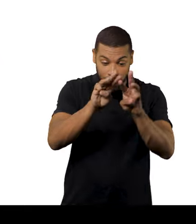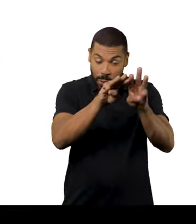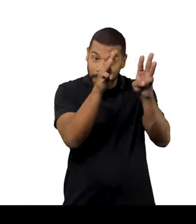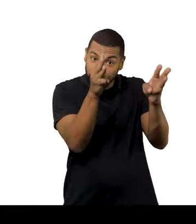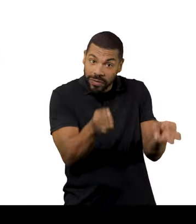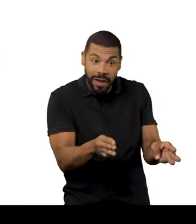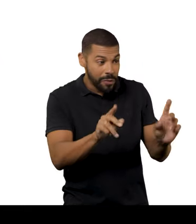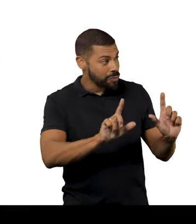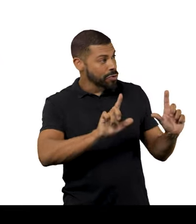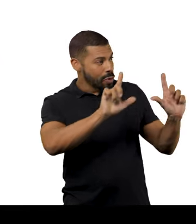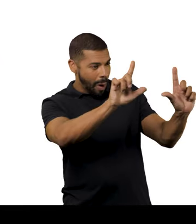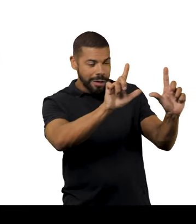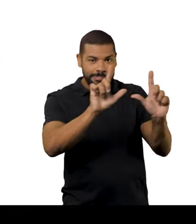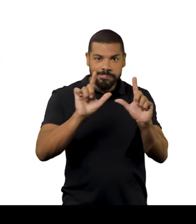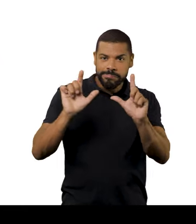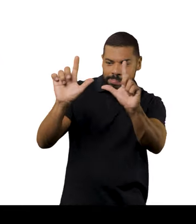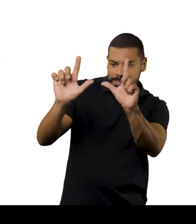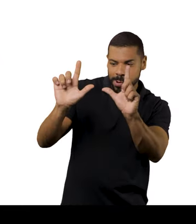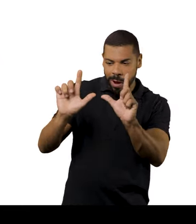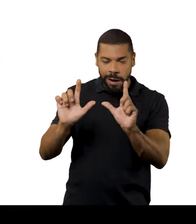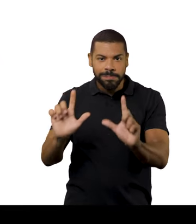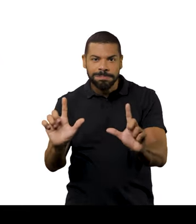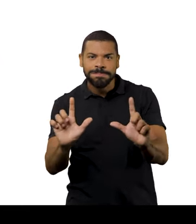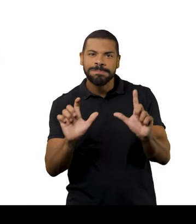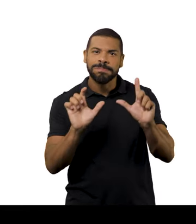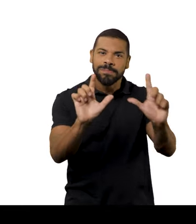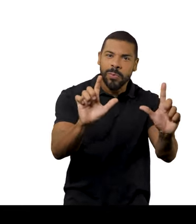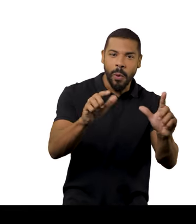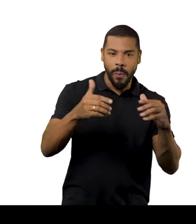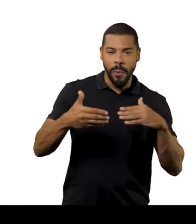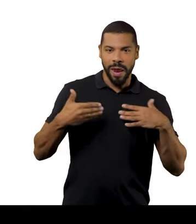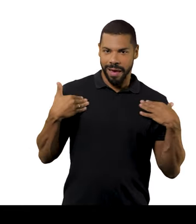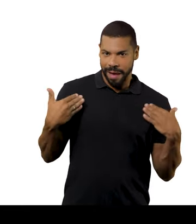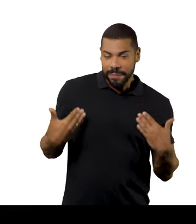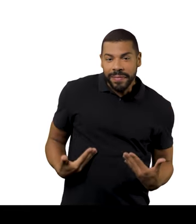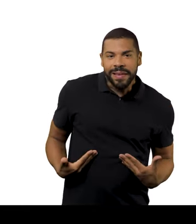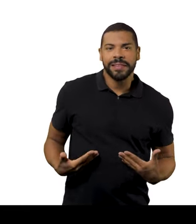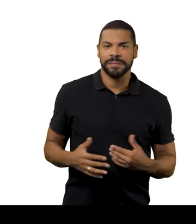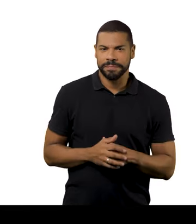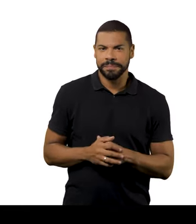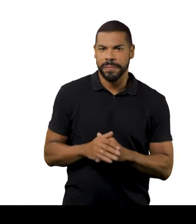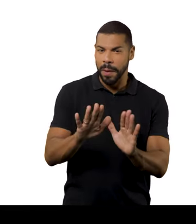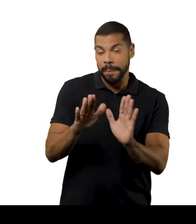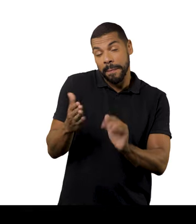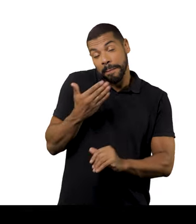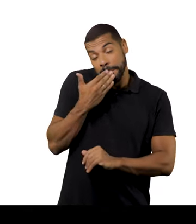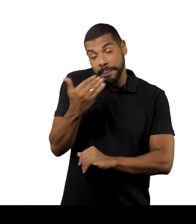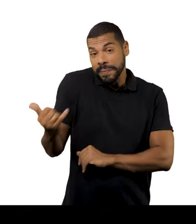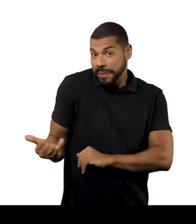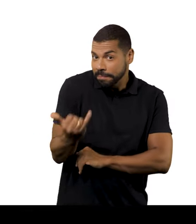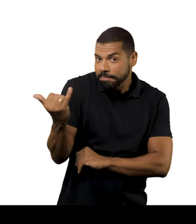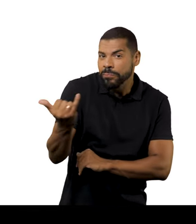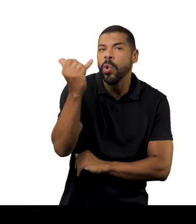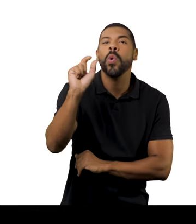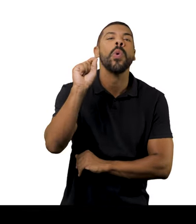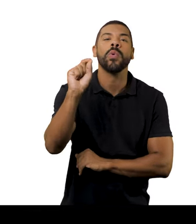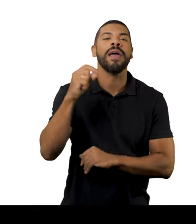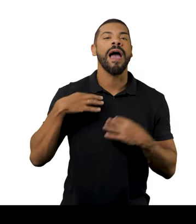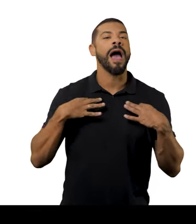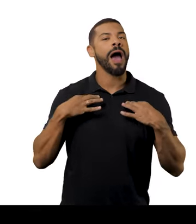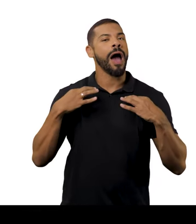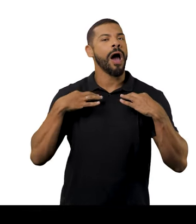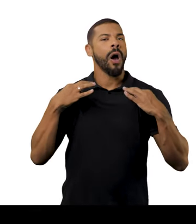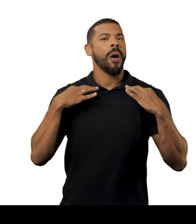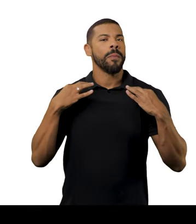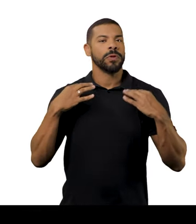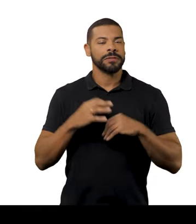da exposição, do museu, do quadro, do corpo, moldurado pela camiseta. A primeira importância, para mim,